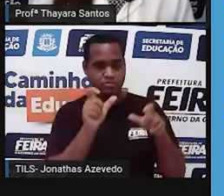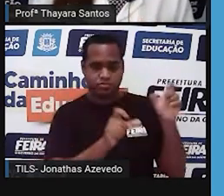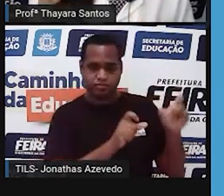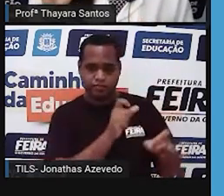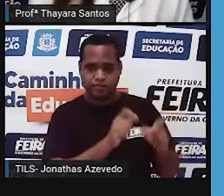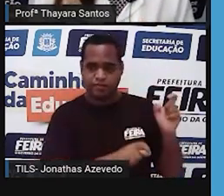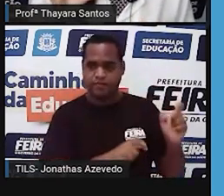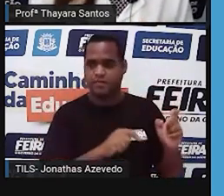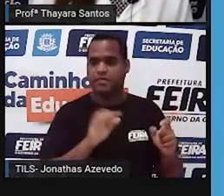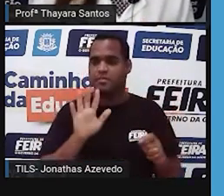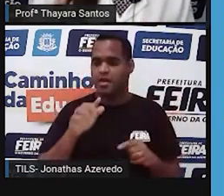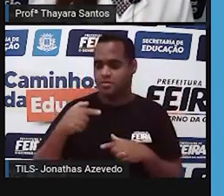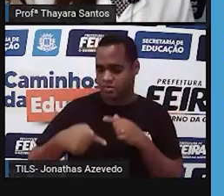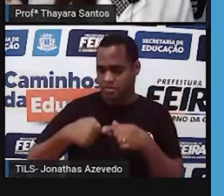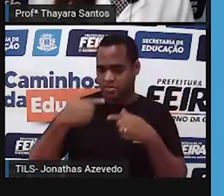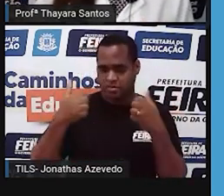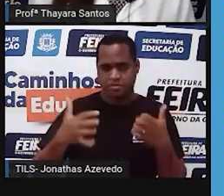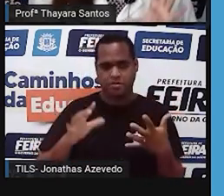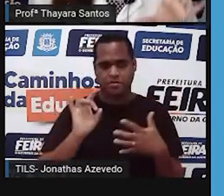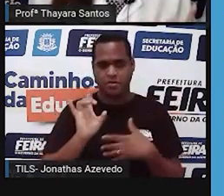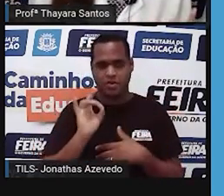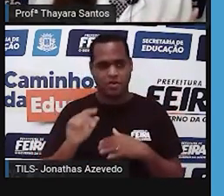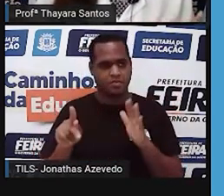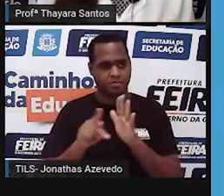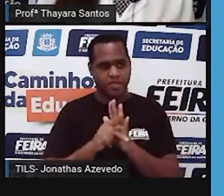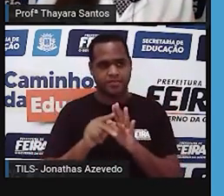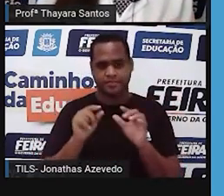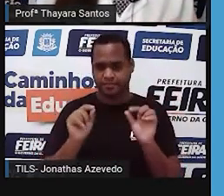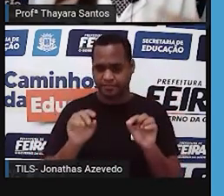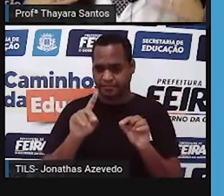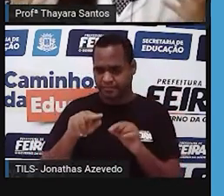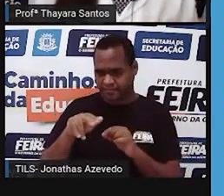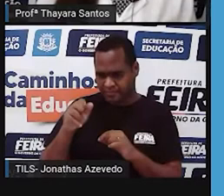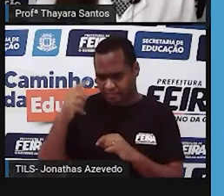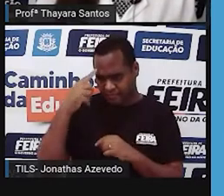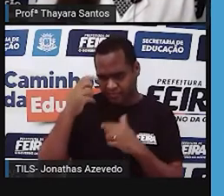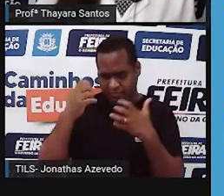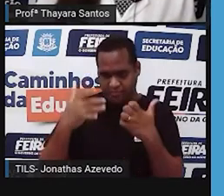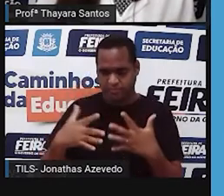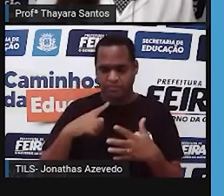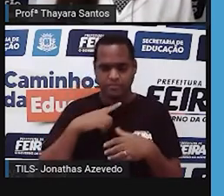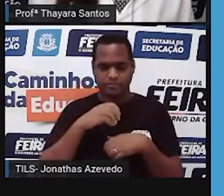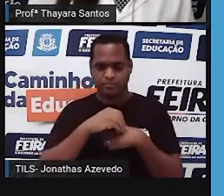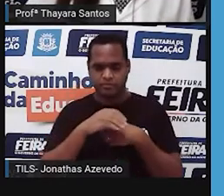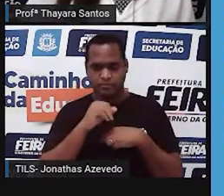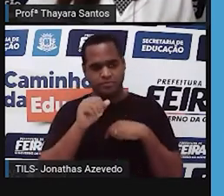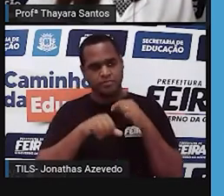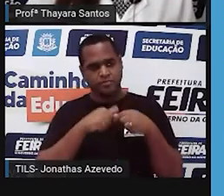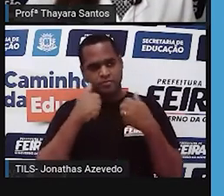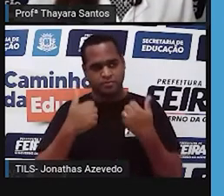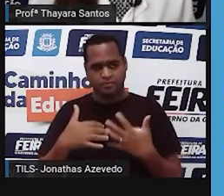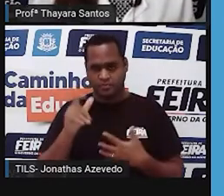Então, genes só são aquelas partes do DNA que têm a informação genética para gerar uma característica.